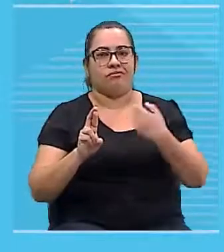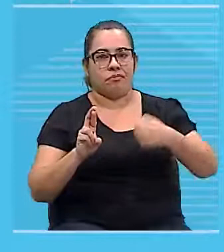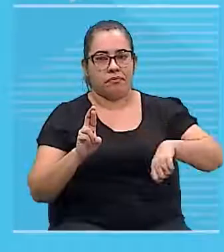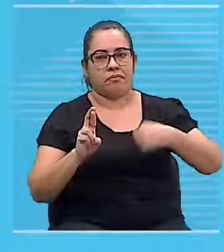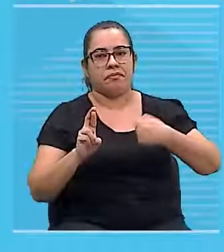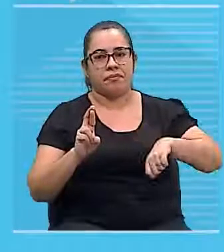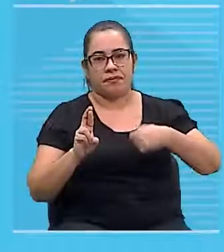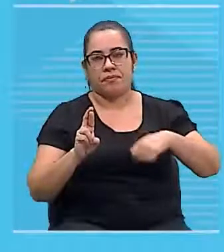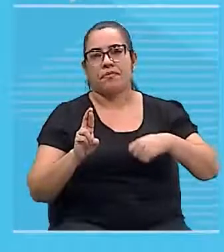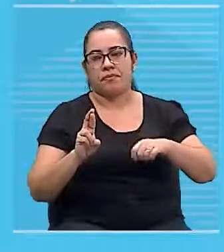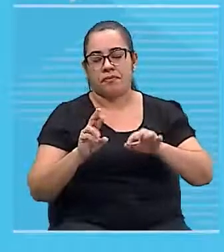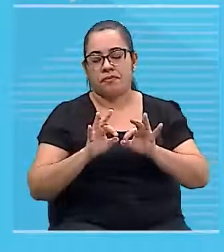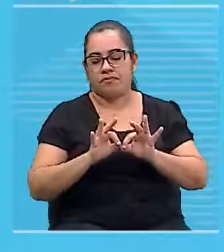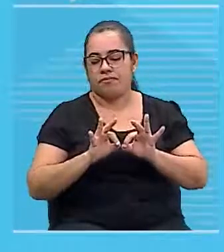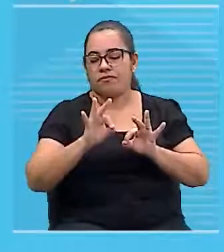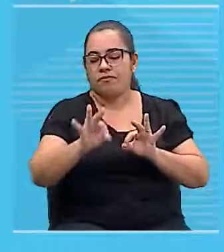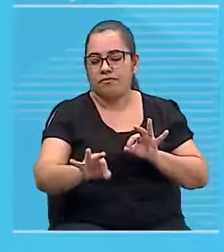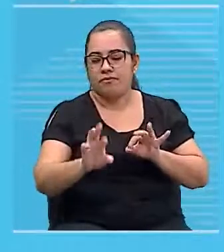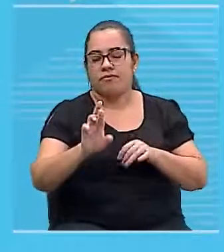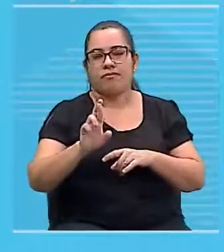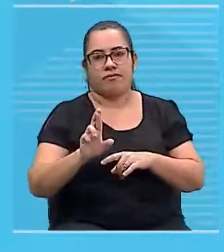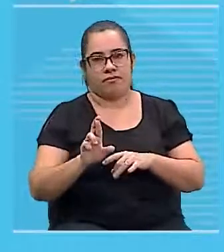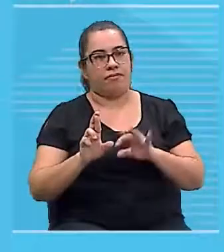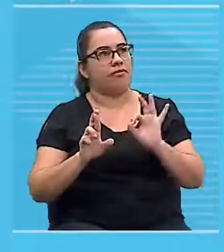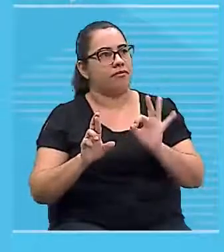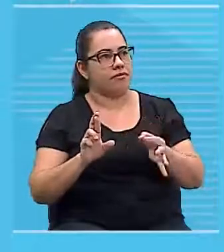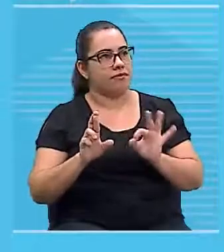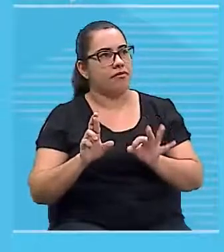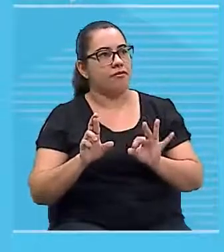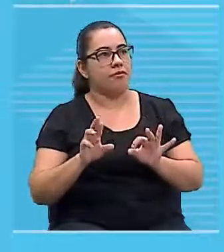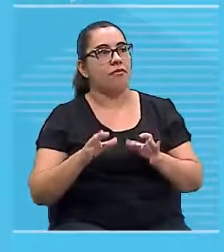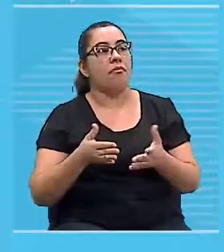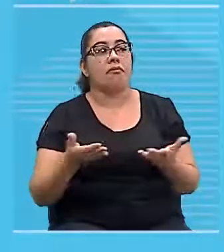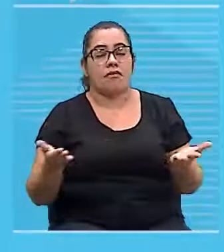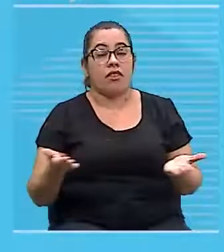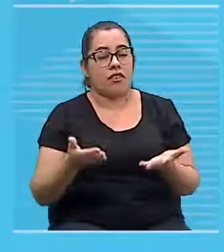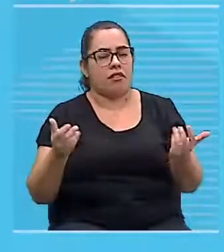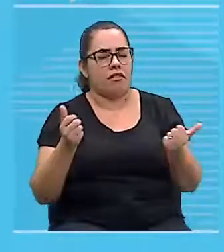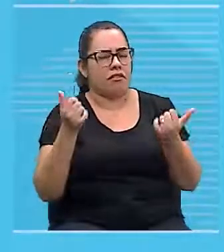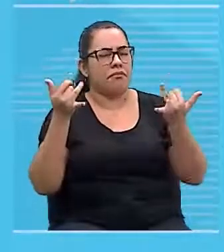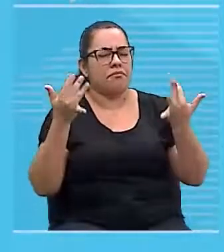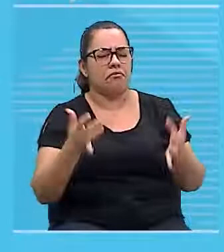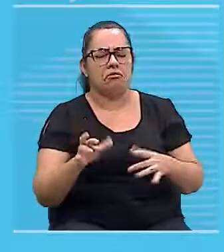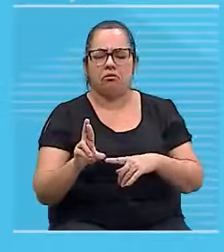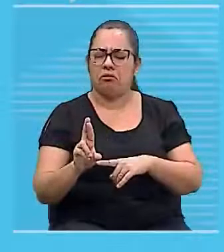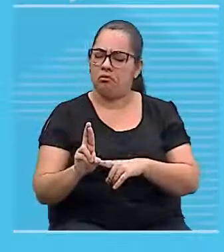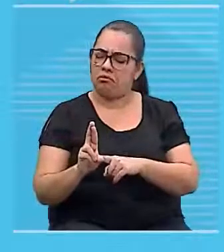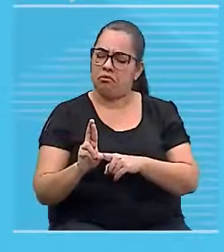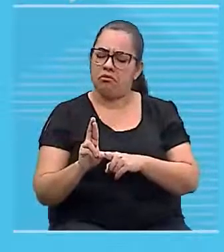da distância R. Vou já representar o que é esse raio.